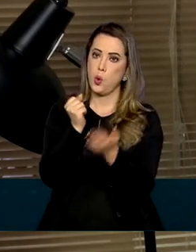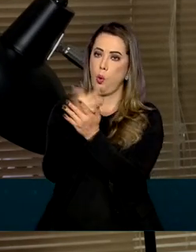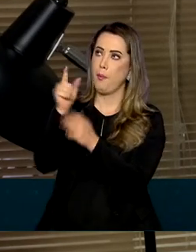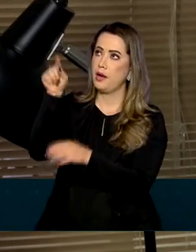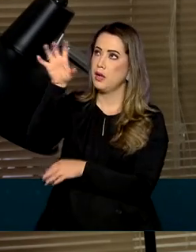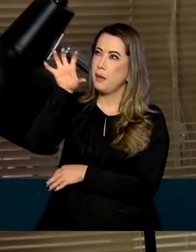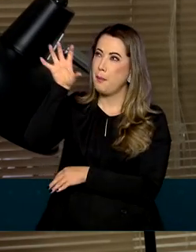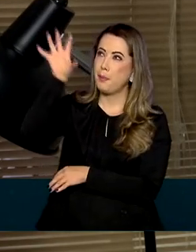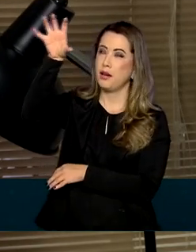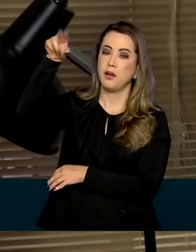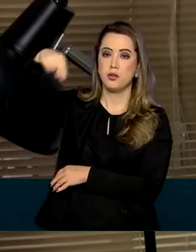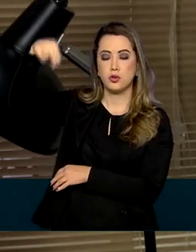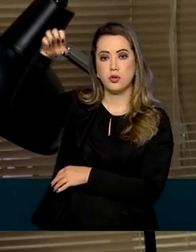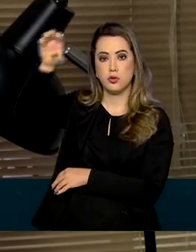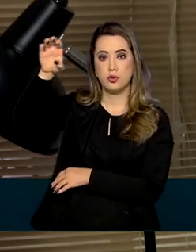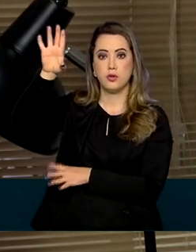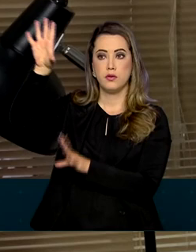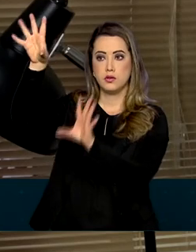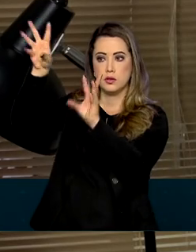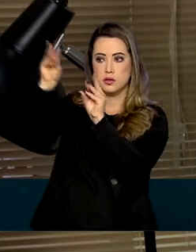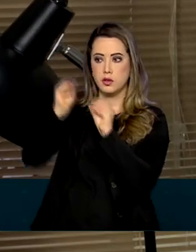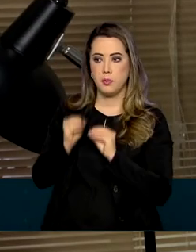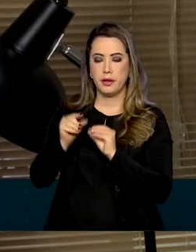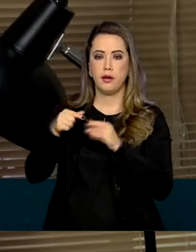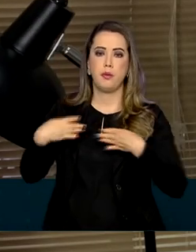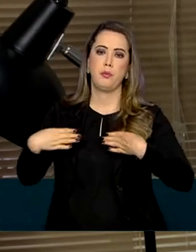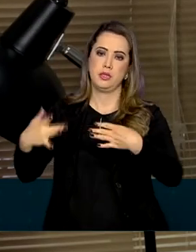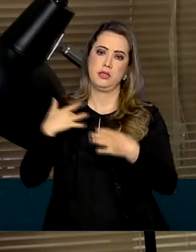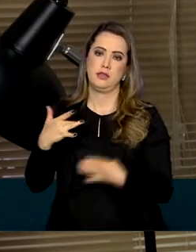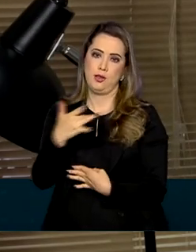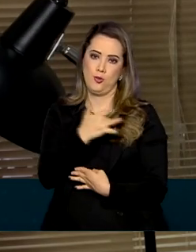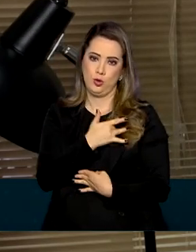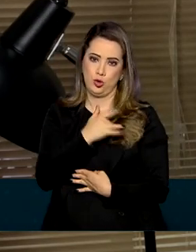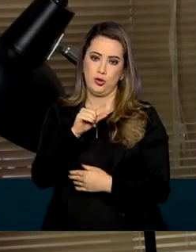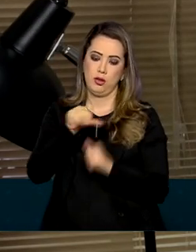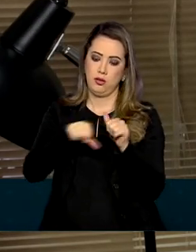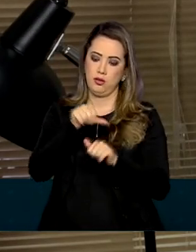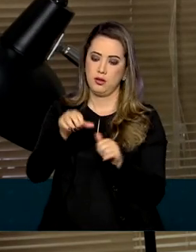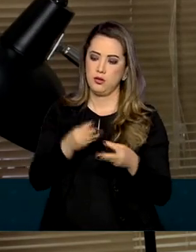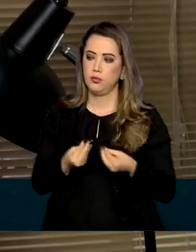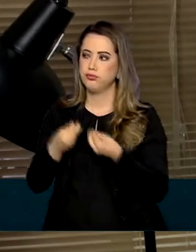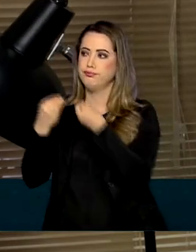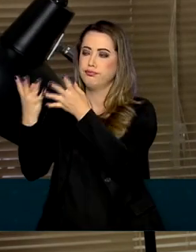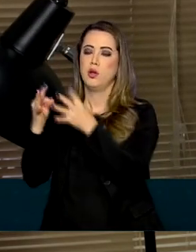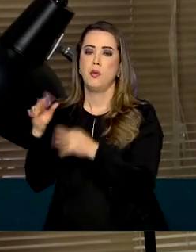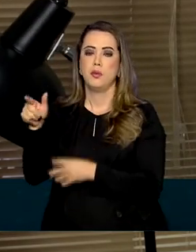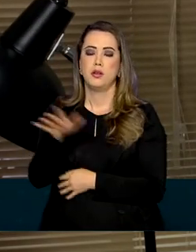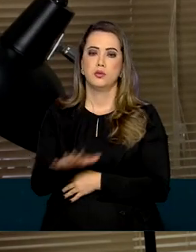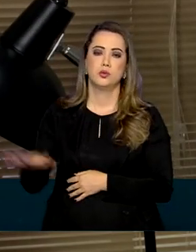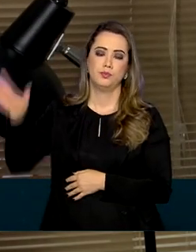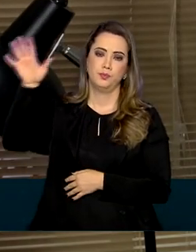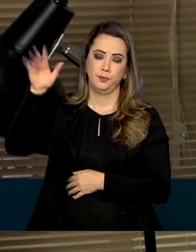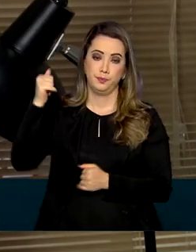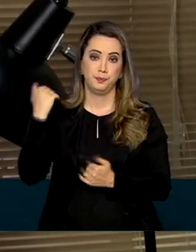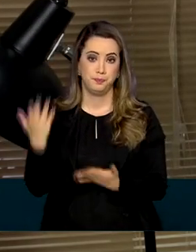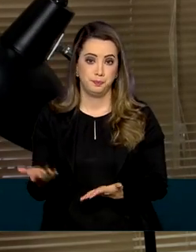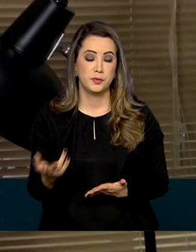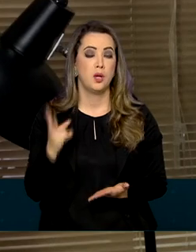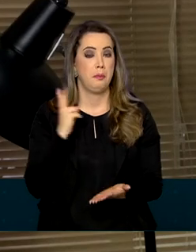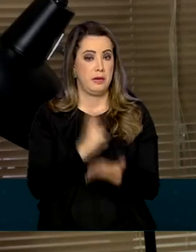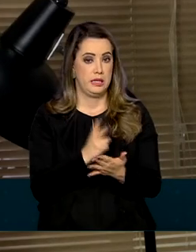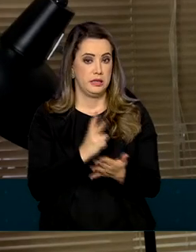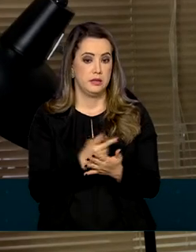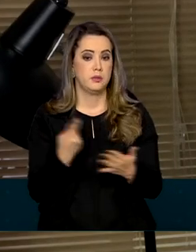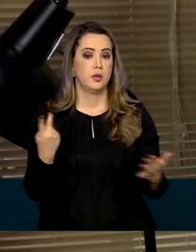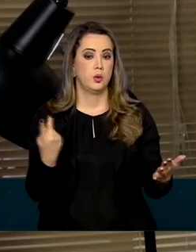vão ser integradas ao Programa Nacional de Imunização e serão distribuídas para todo o país. O mesmo, de acordo